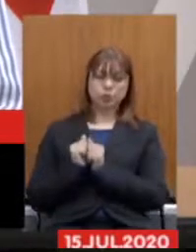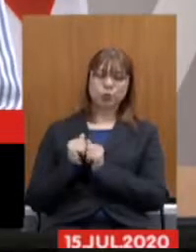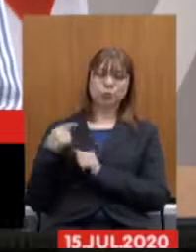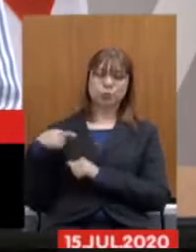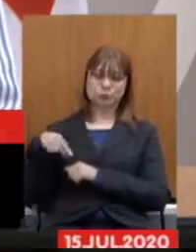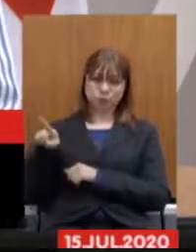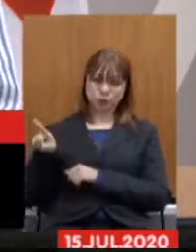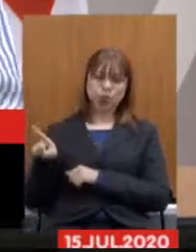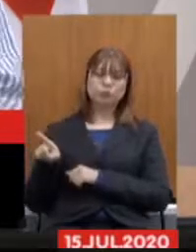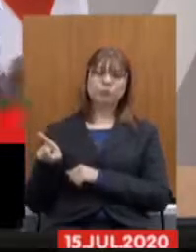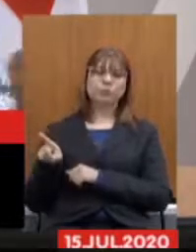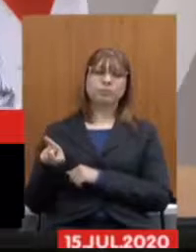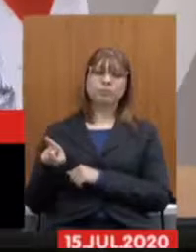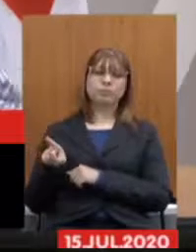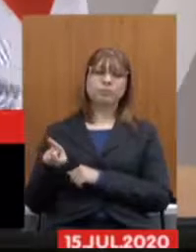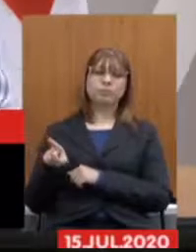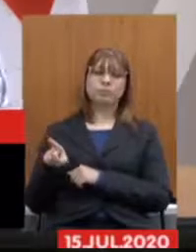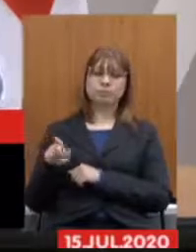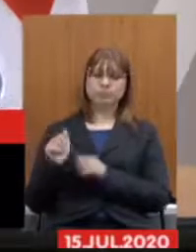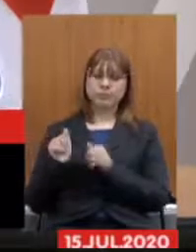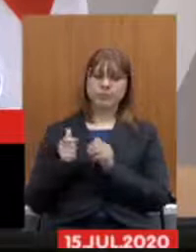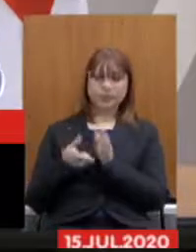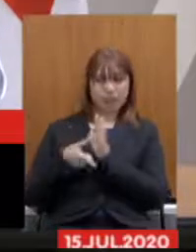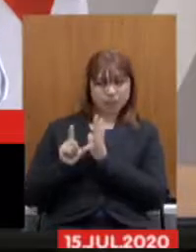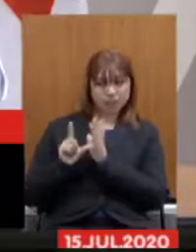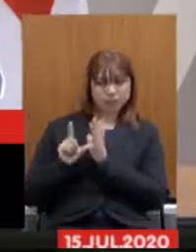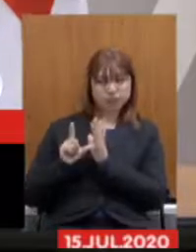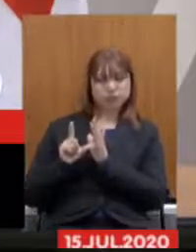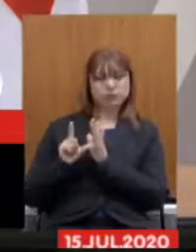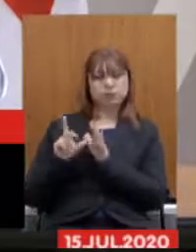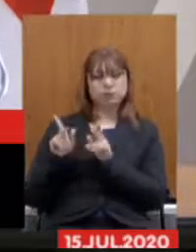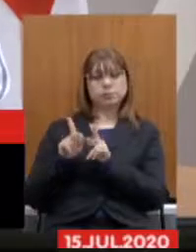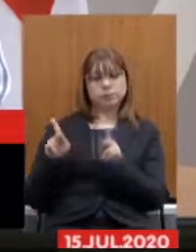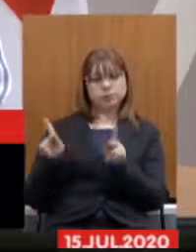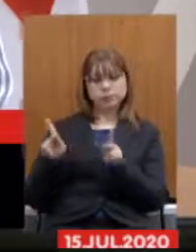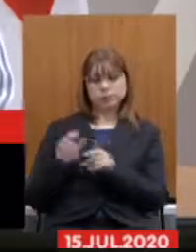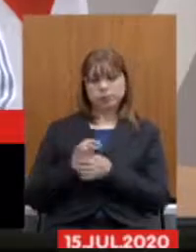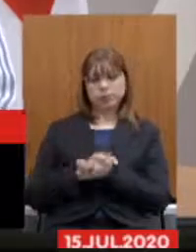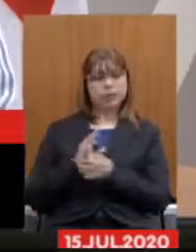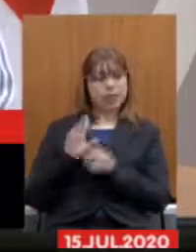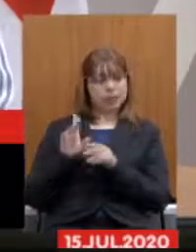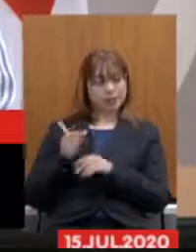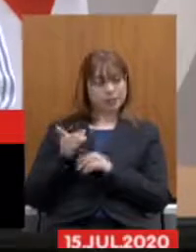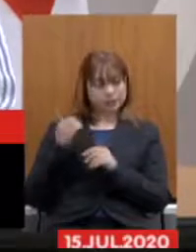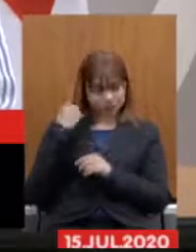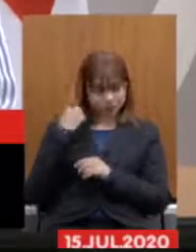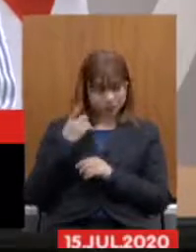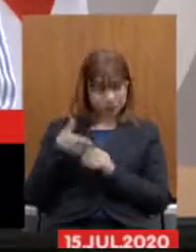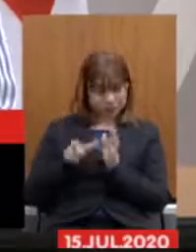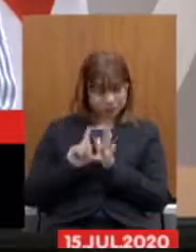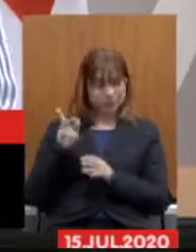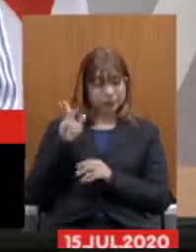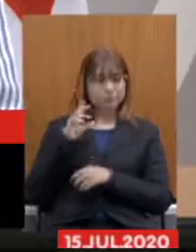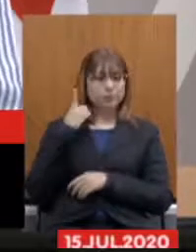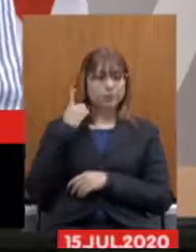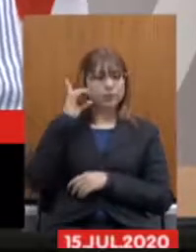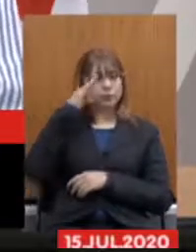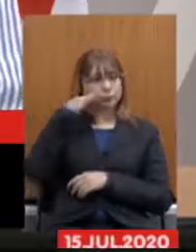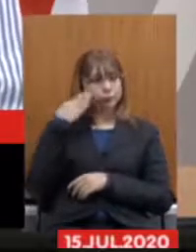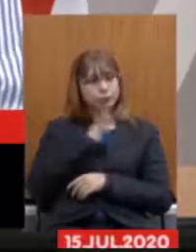mais recente anteriormente com a presença da Bia professor Cleiton fazendo essa discussão lá com os trabalhadores